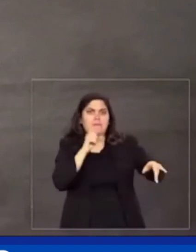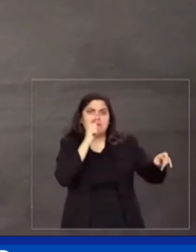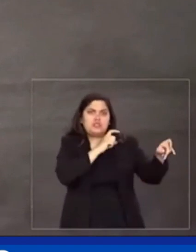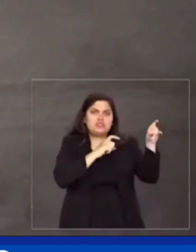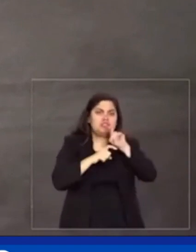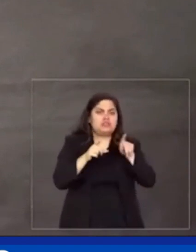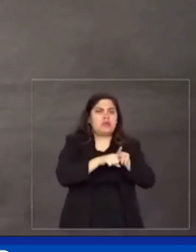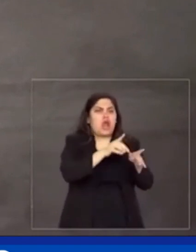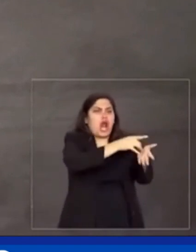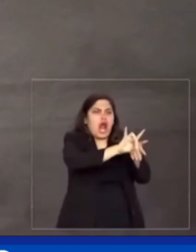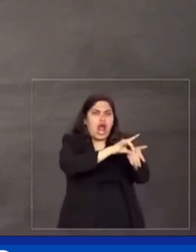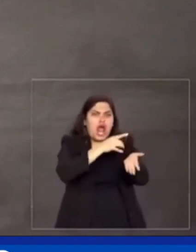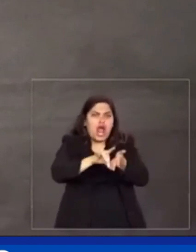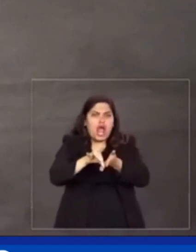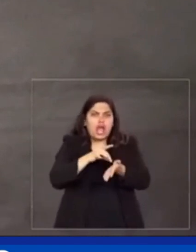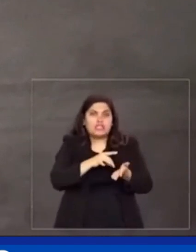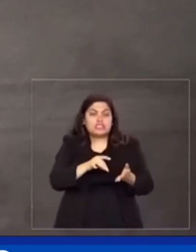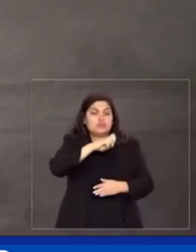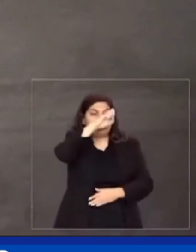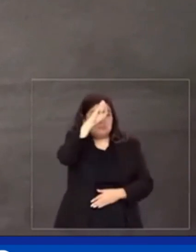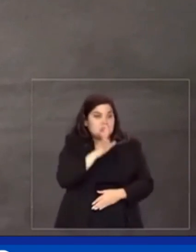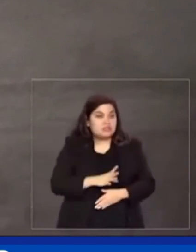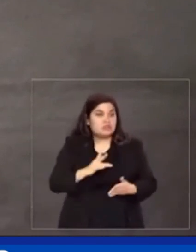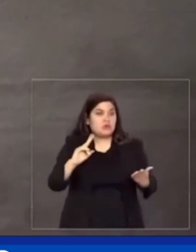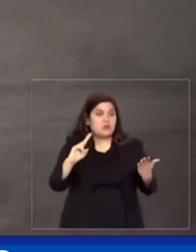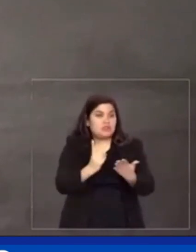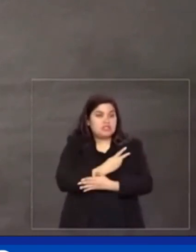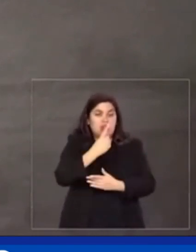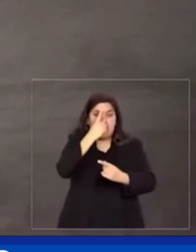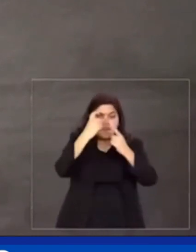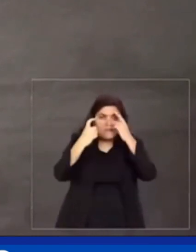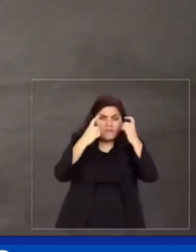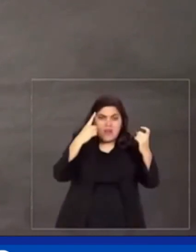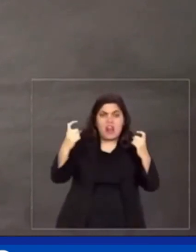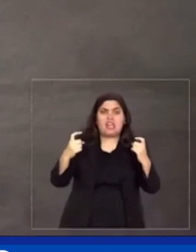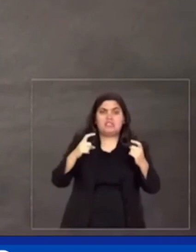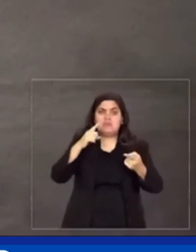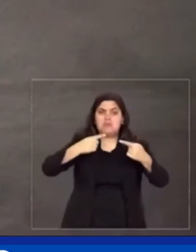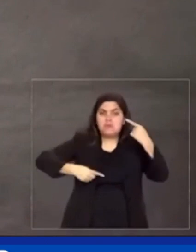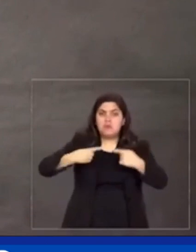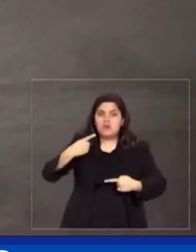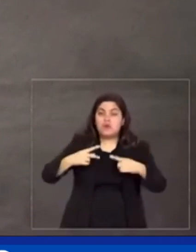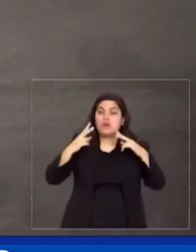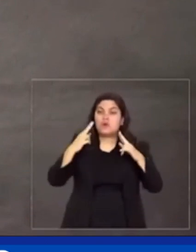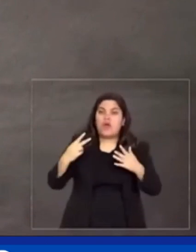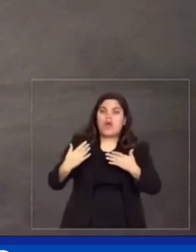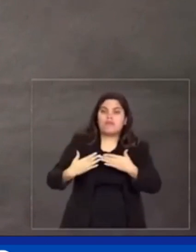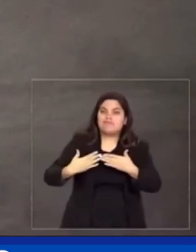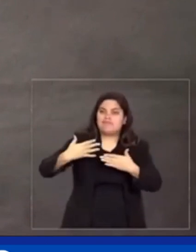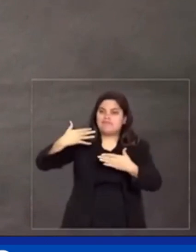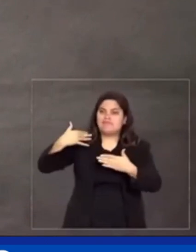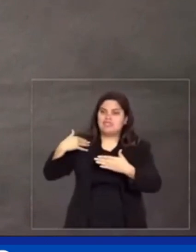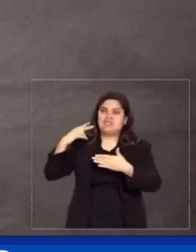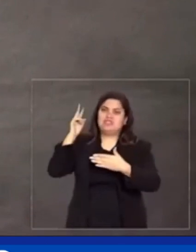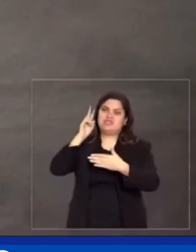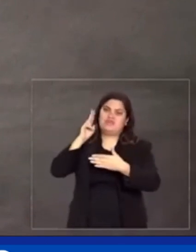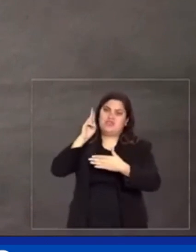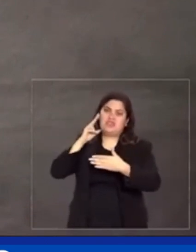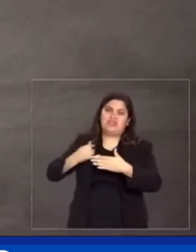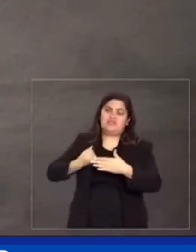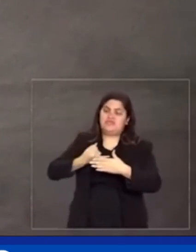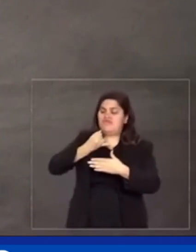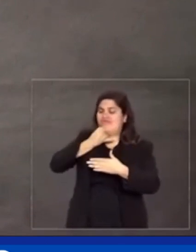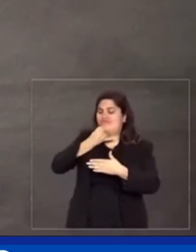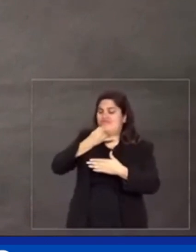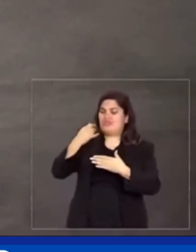e o país colheu uma violência política que só se viu nas páginas mais tristes da nossa história.